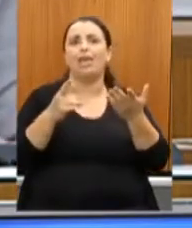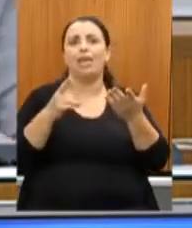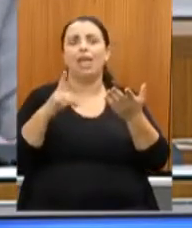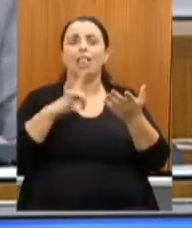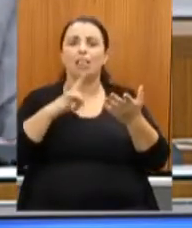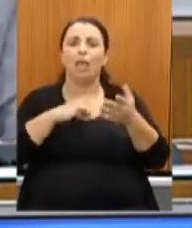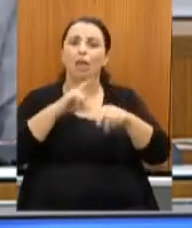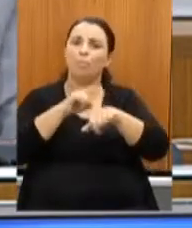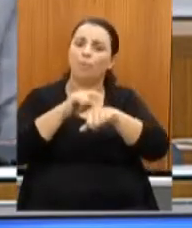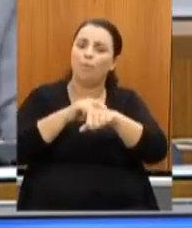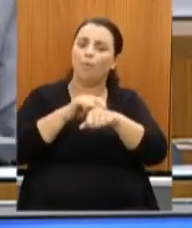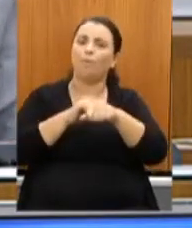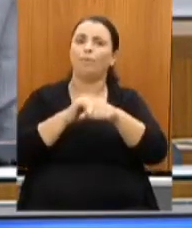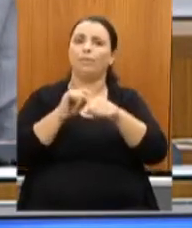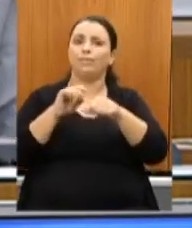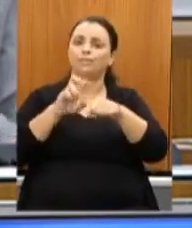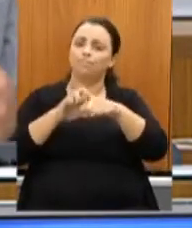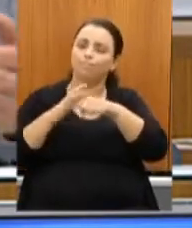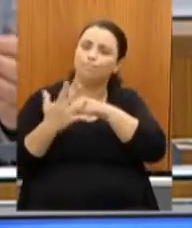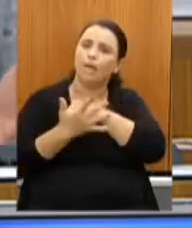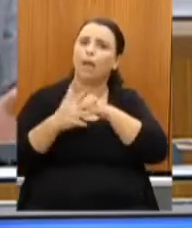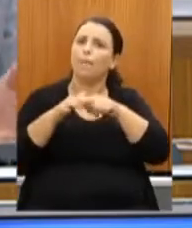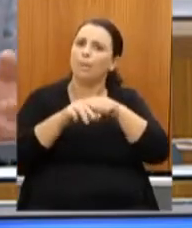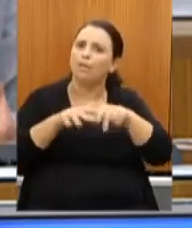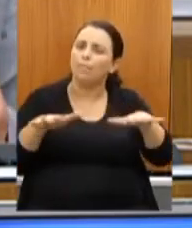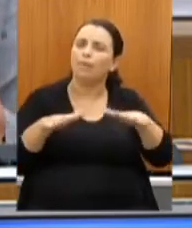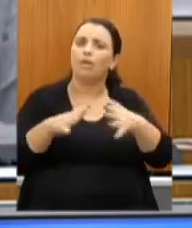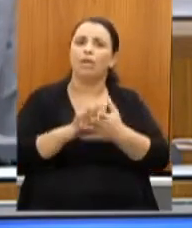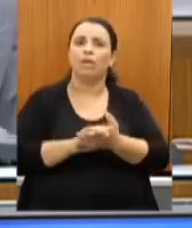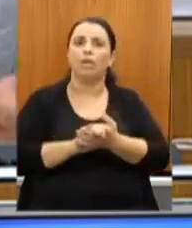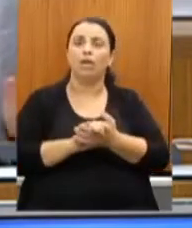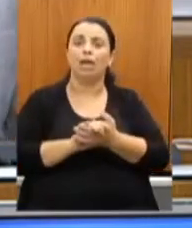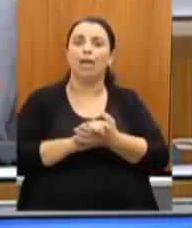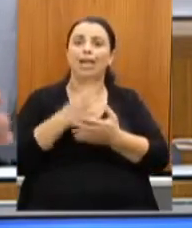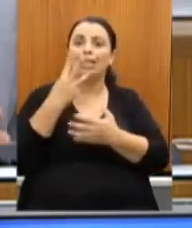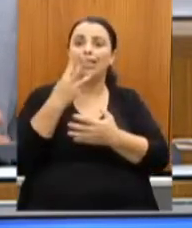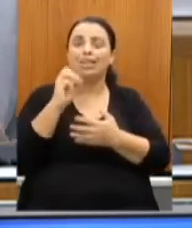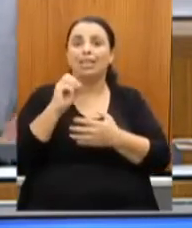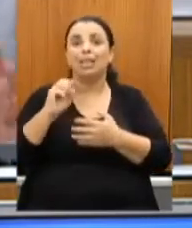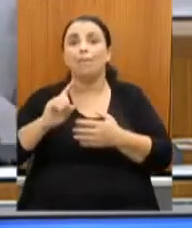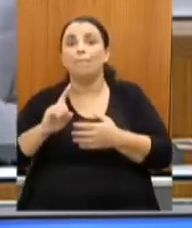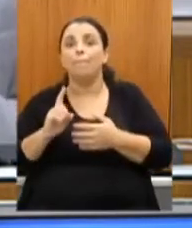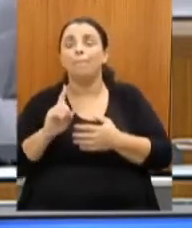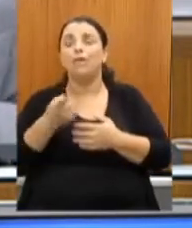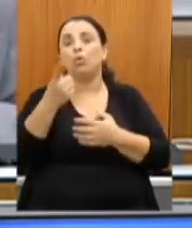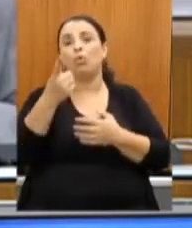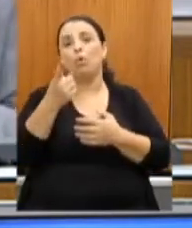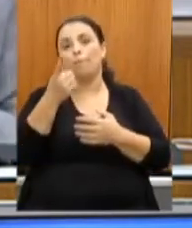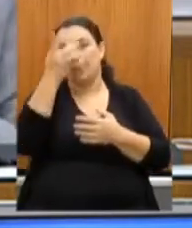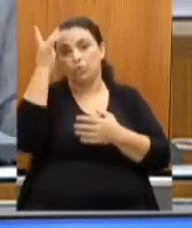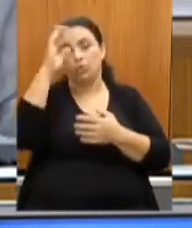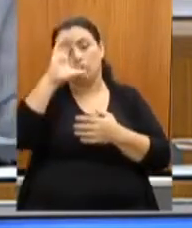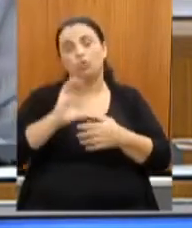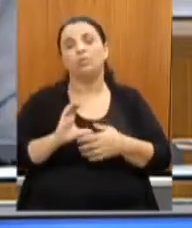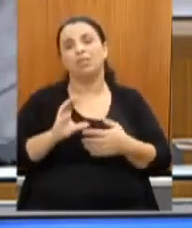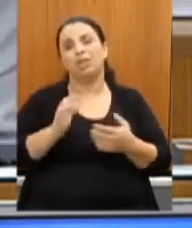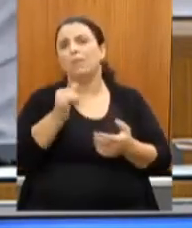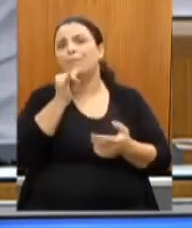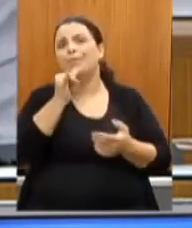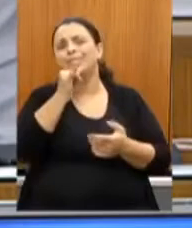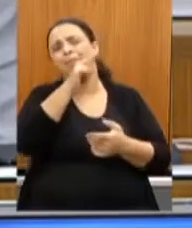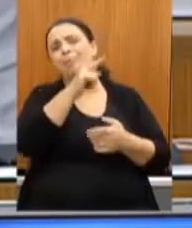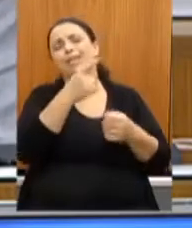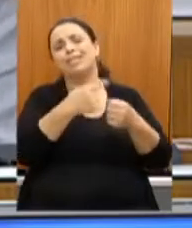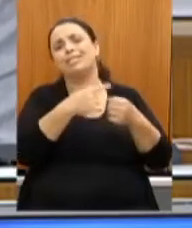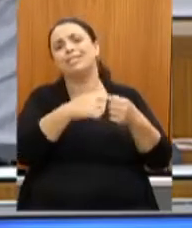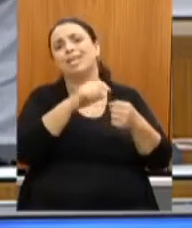momento de pandemia e mais 30 mil conselheiros. O Conselho de Santa Rita do Sapucaí, o que ele tem